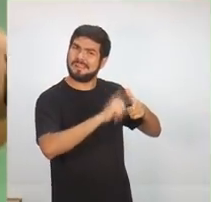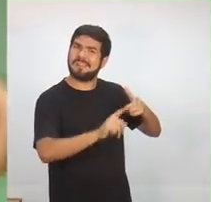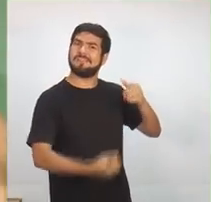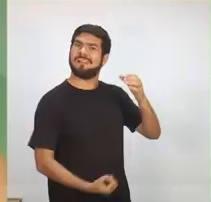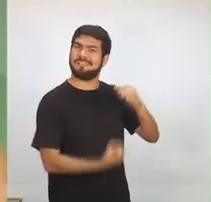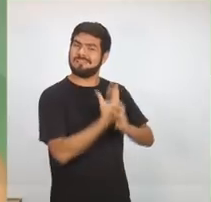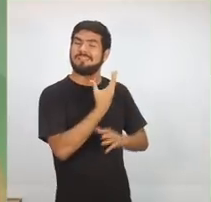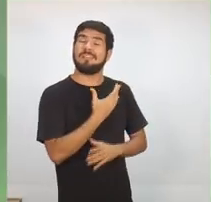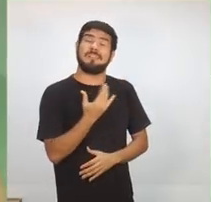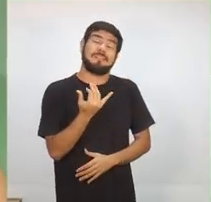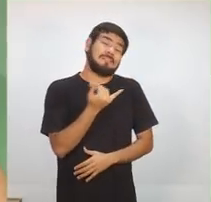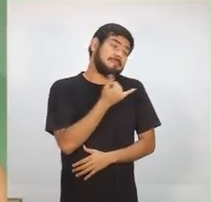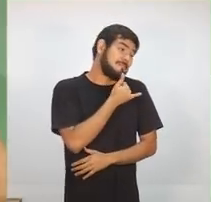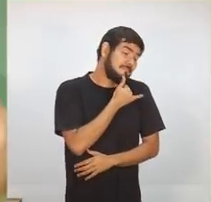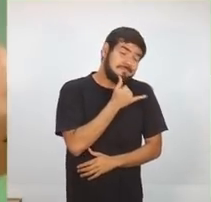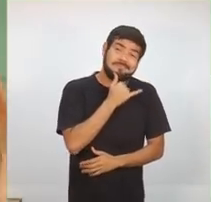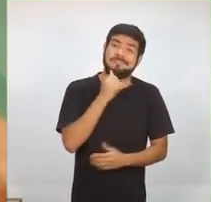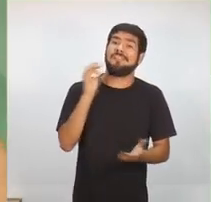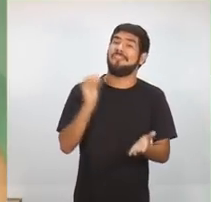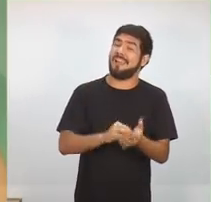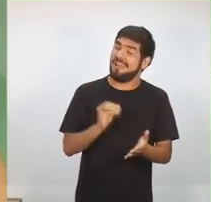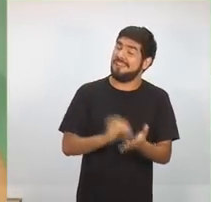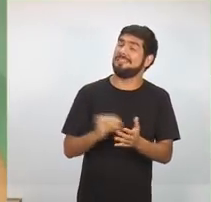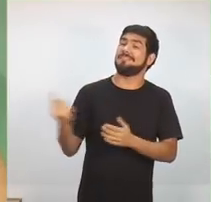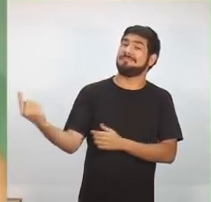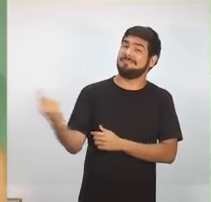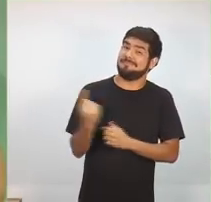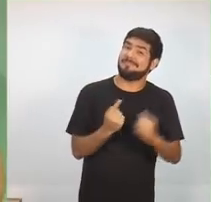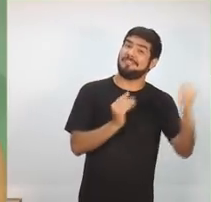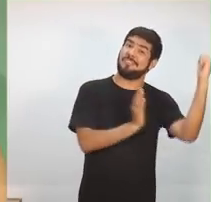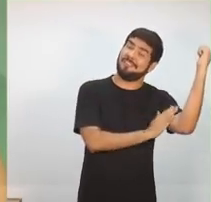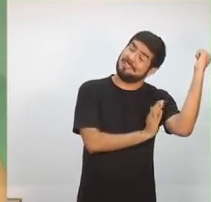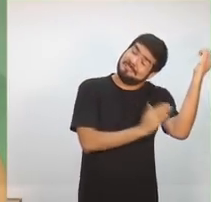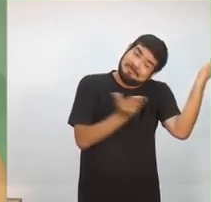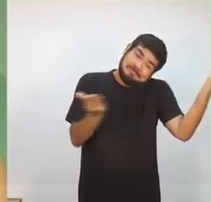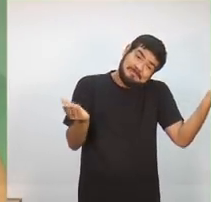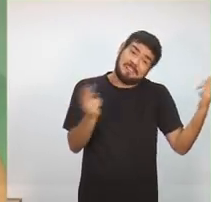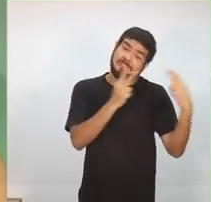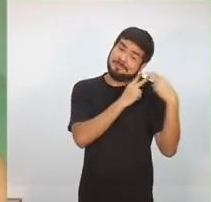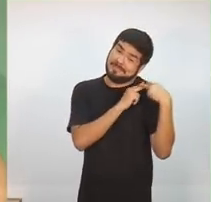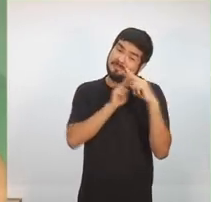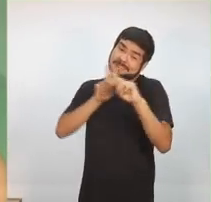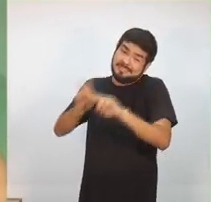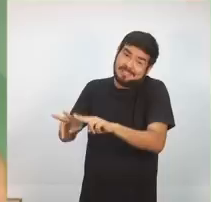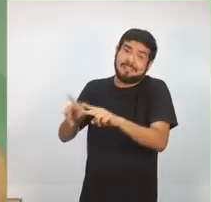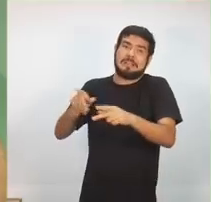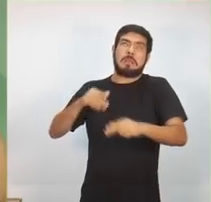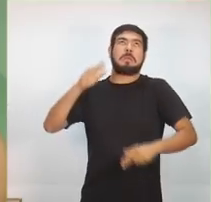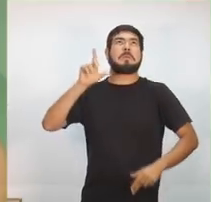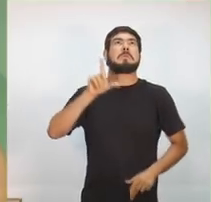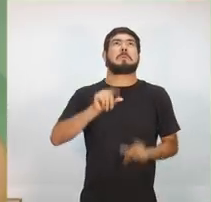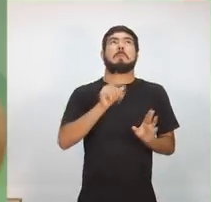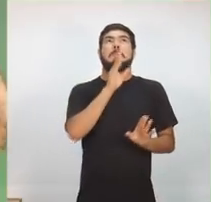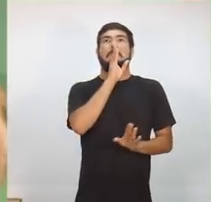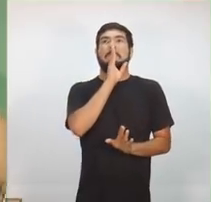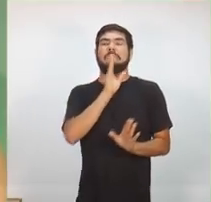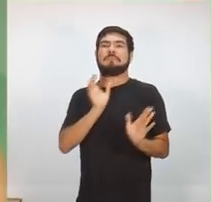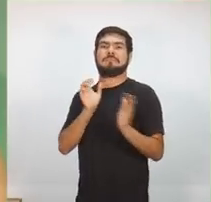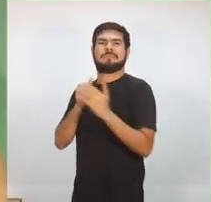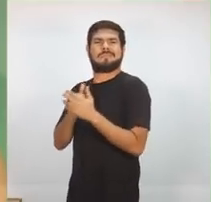lamentável a ausência do candidato, do governador, que tem as suas responsabilidades e prefere, diante de uma